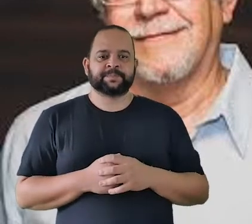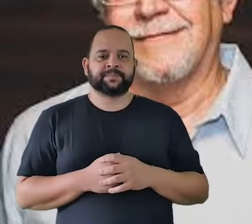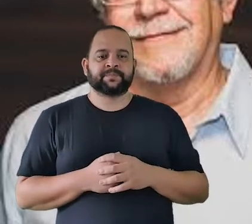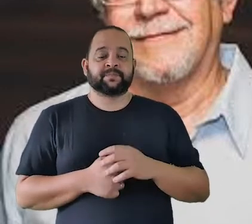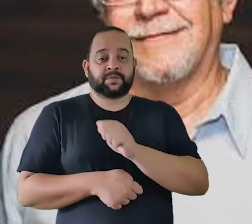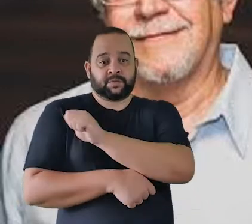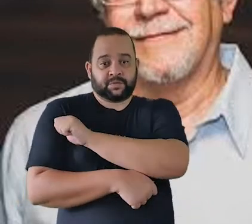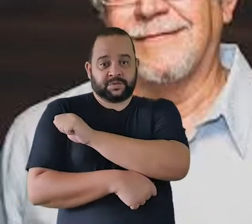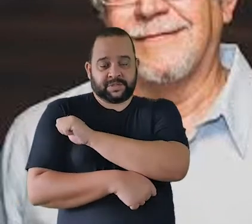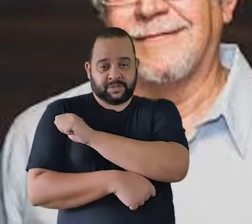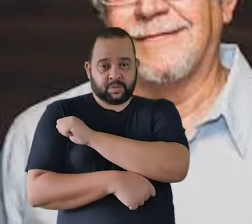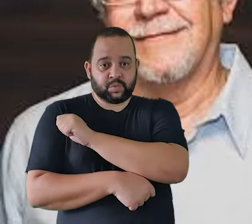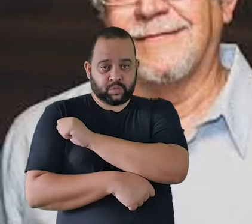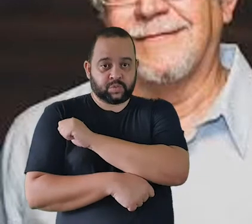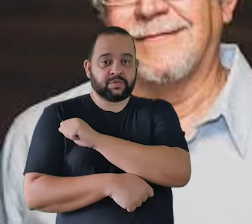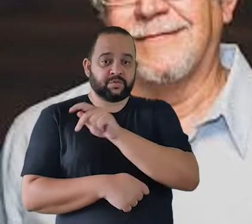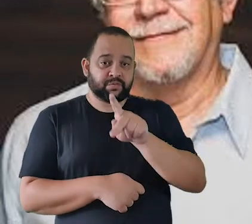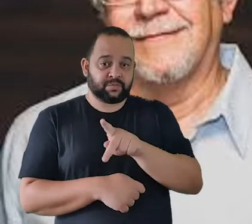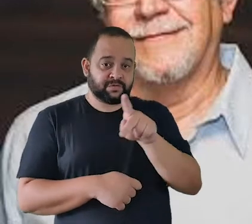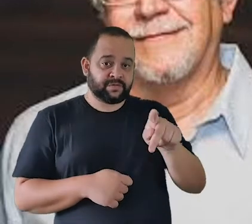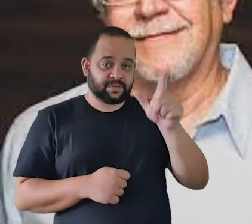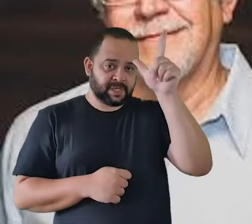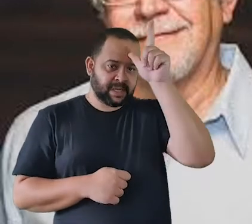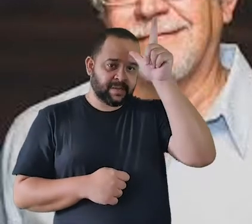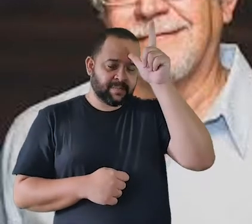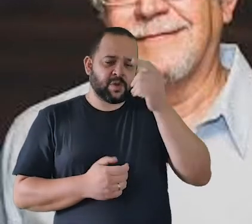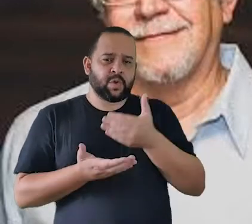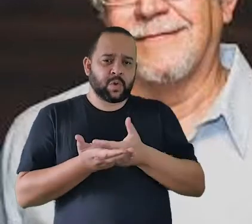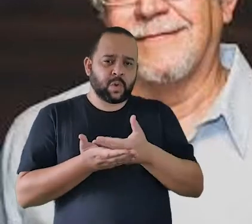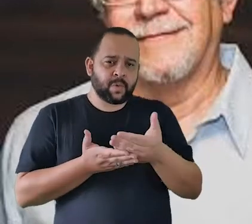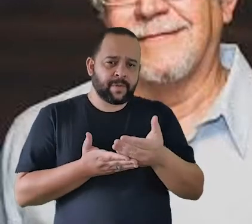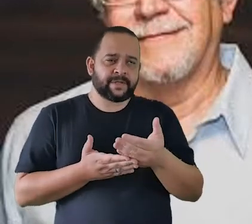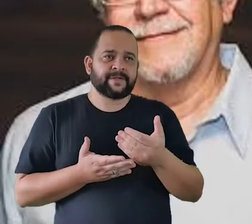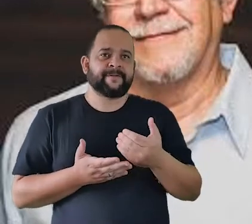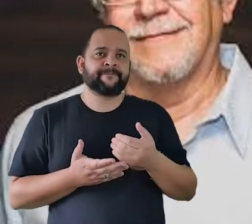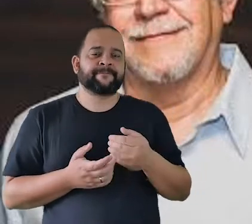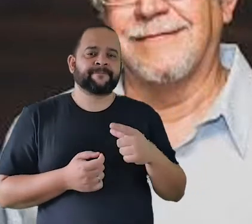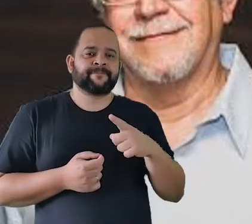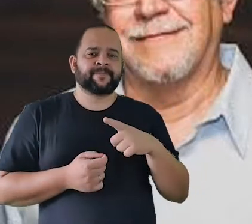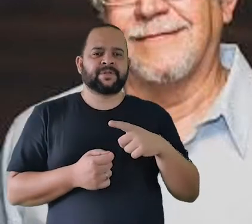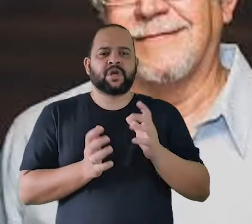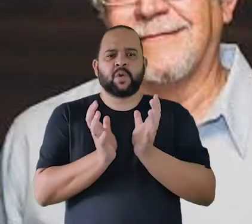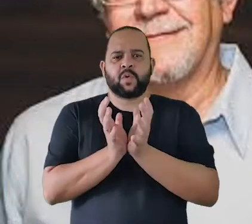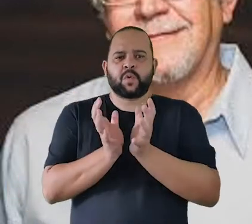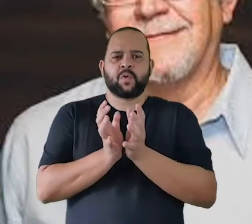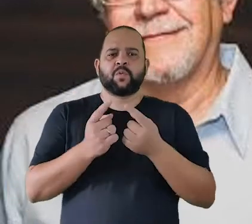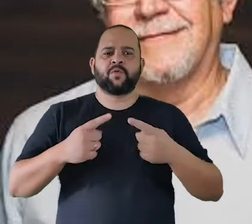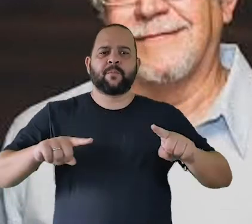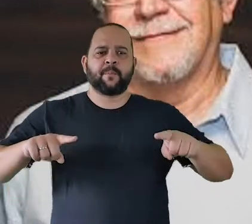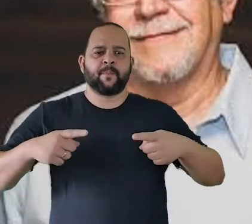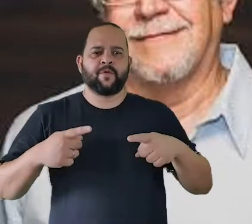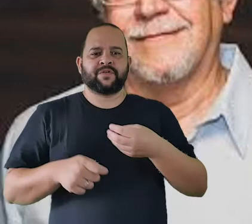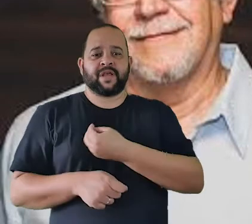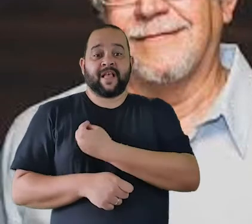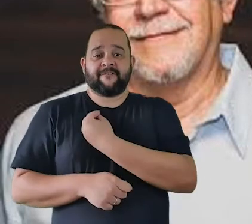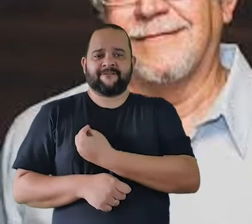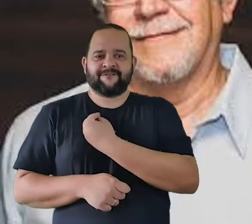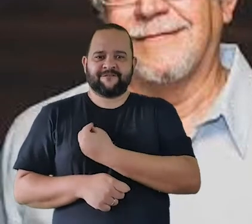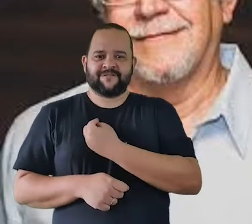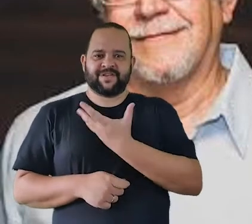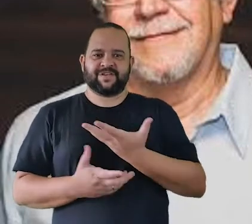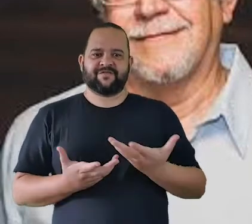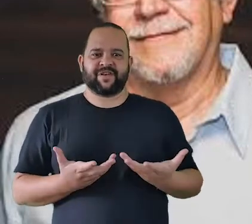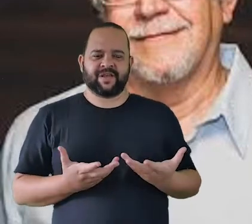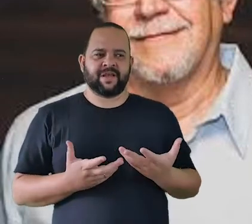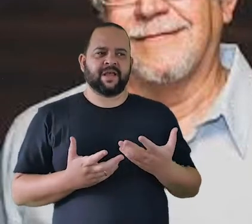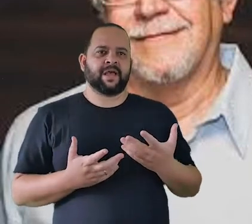Os alunos do Kohlreuter passaram a integrar o que ele chamou de Grupo Música Viva, em oposição à música